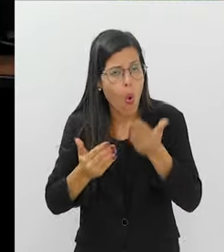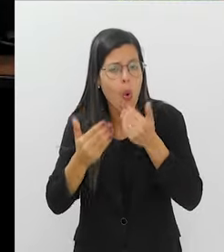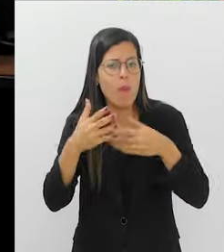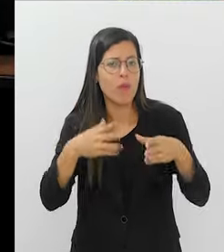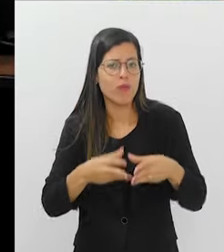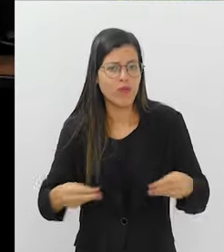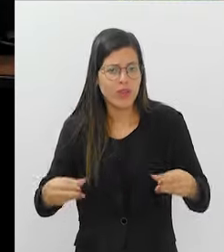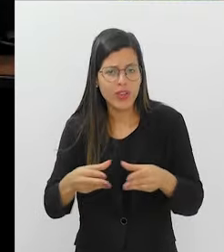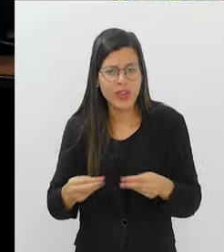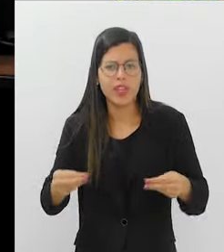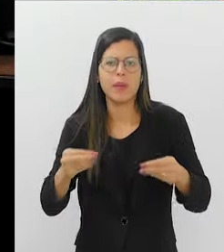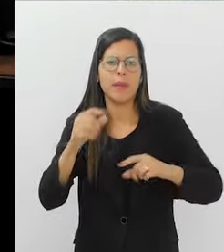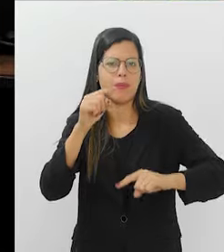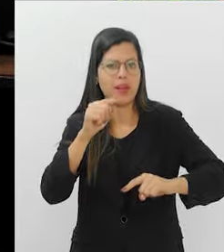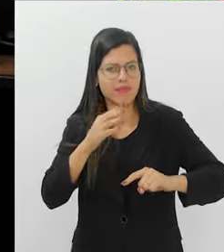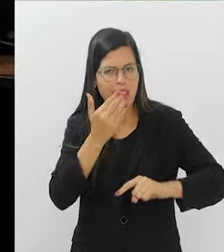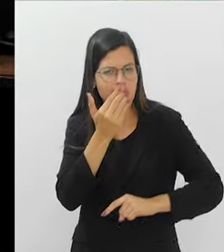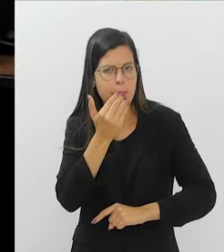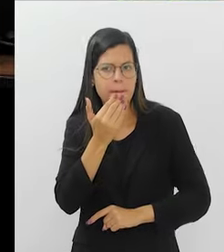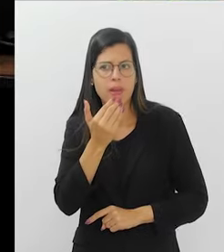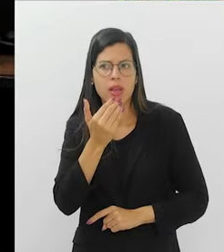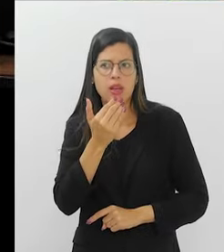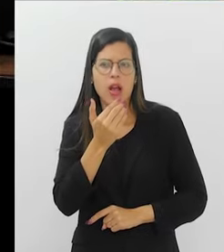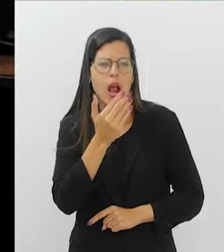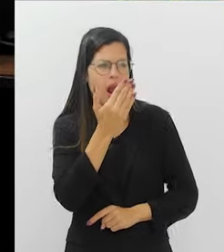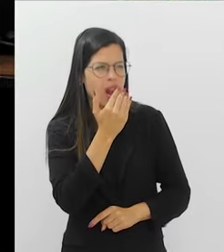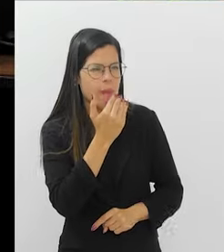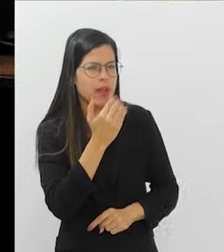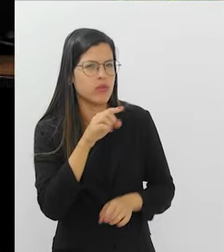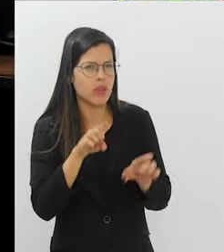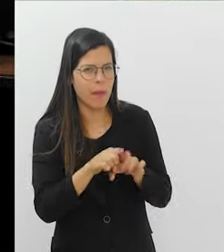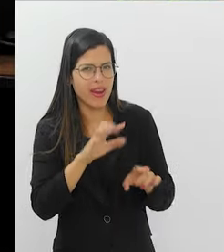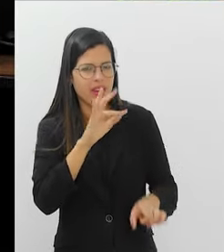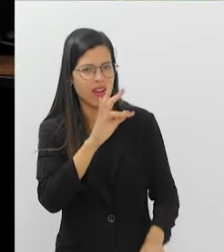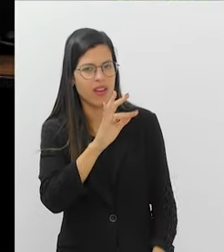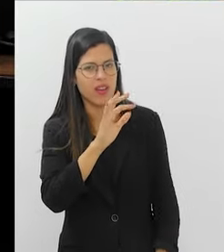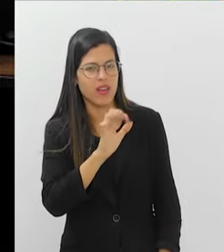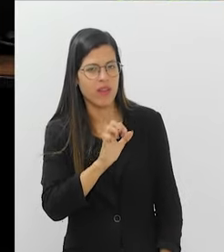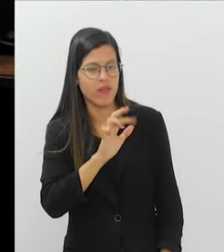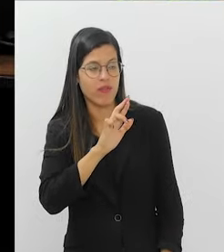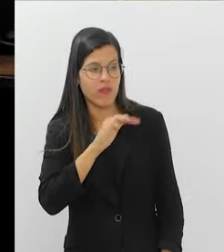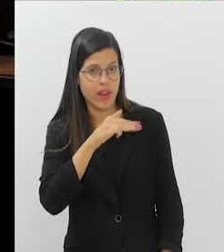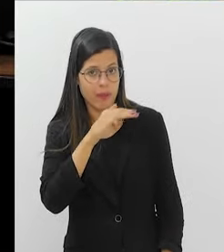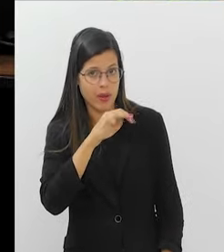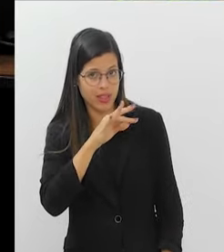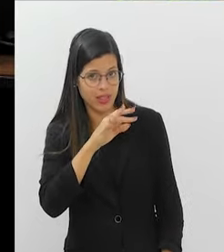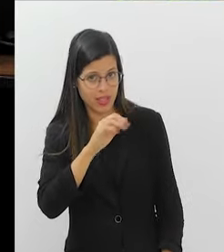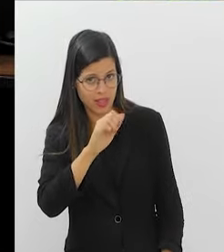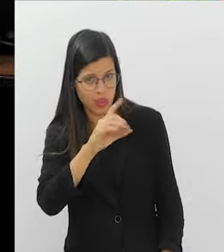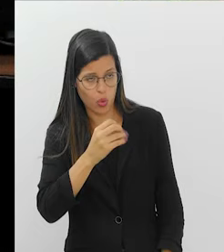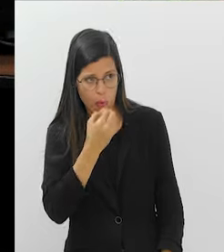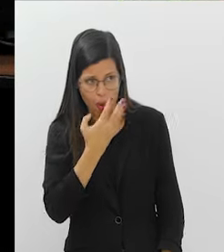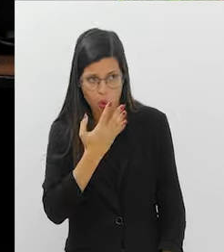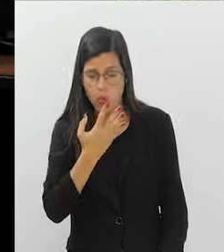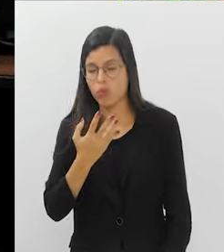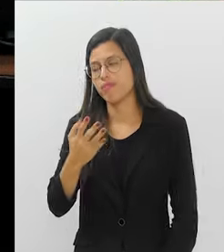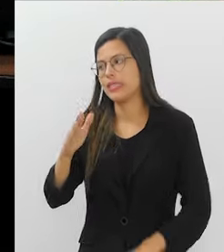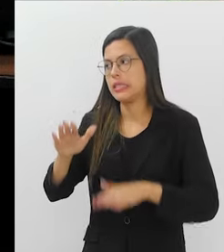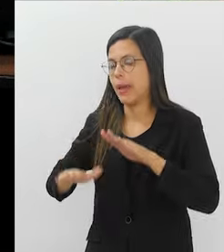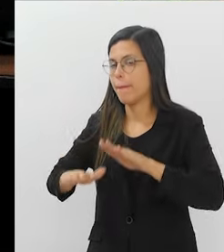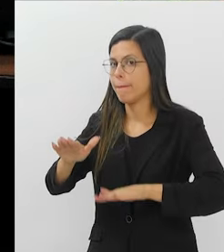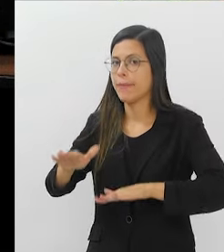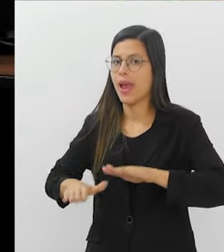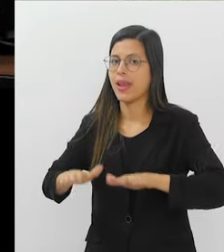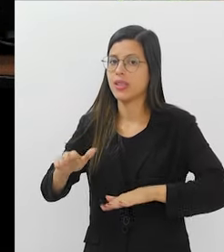Comam fibras, comam fibras, alimentos com bastante fibra. Alimentos fermentados são bons? Depende do alimento fermentado.